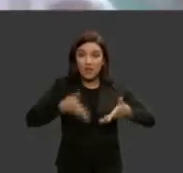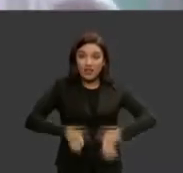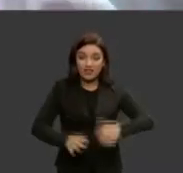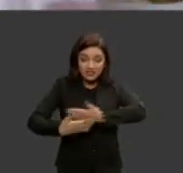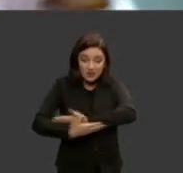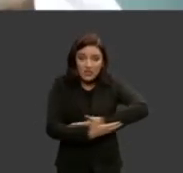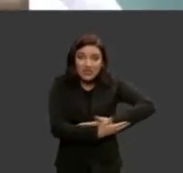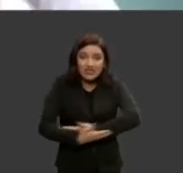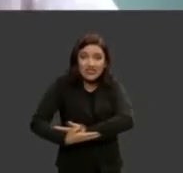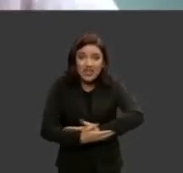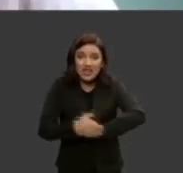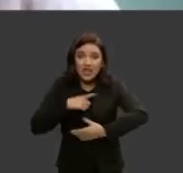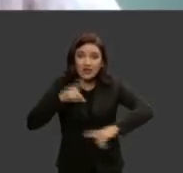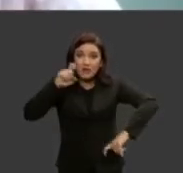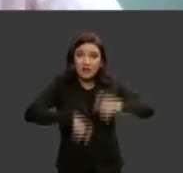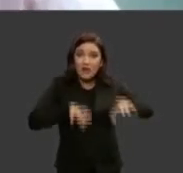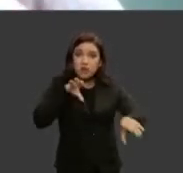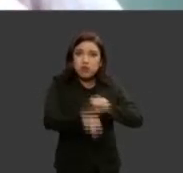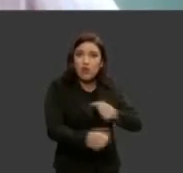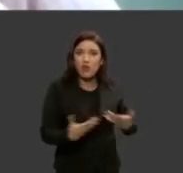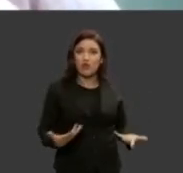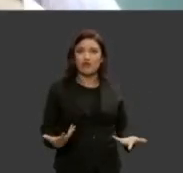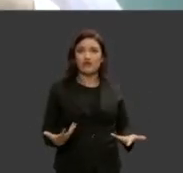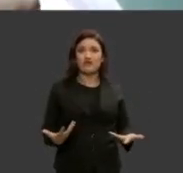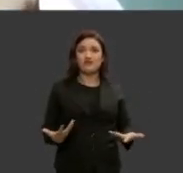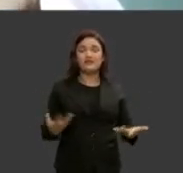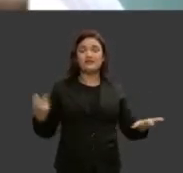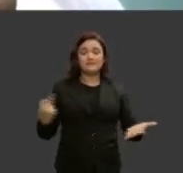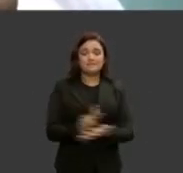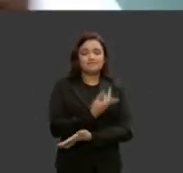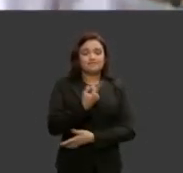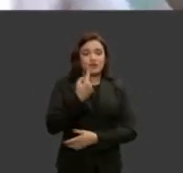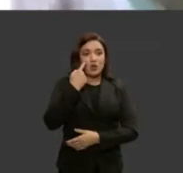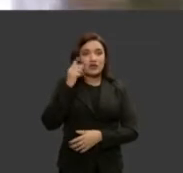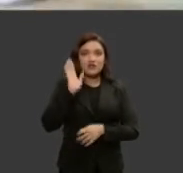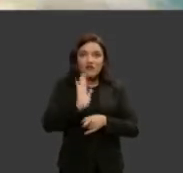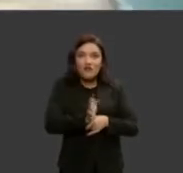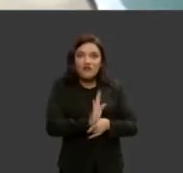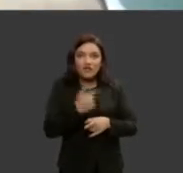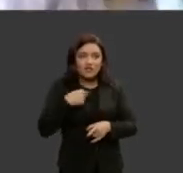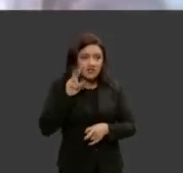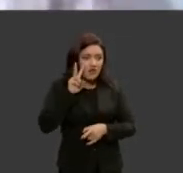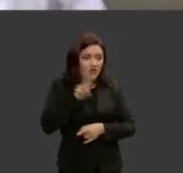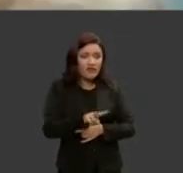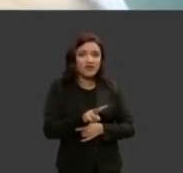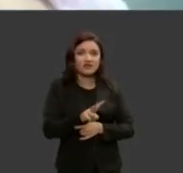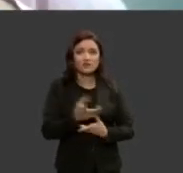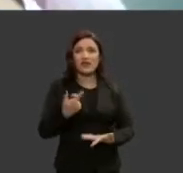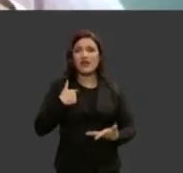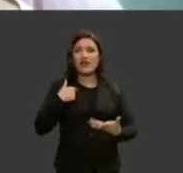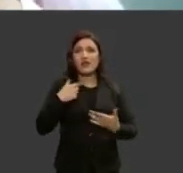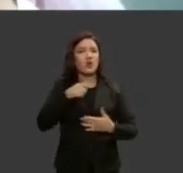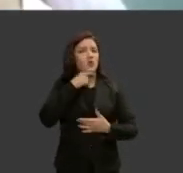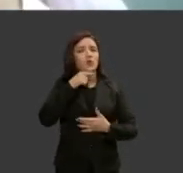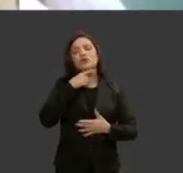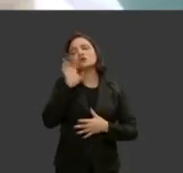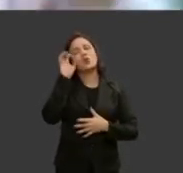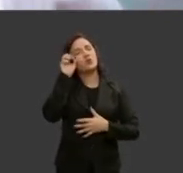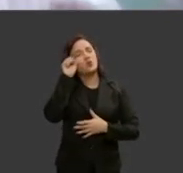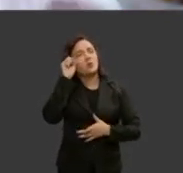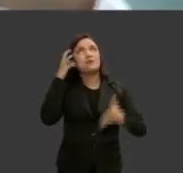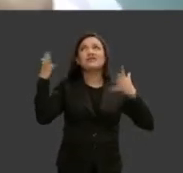e as imagens chegam doutoras as imagens chegam e às vezes não tiram o sono arrancam lágrimas da gente